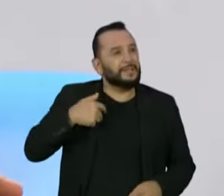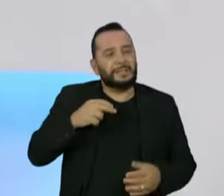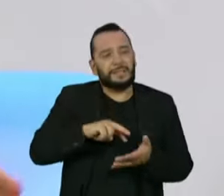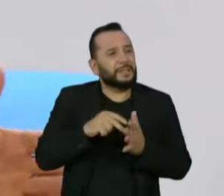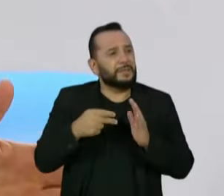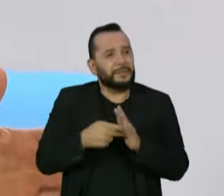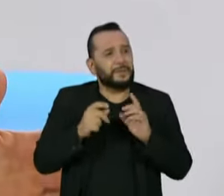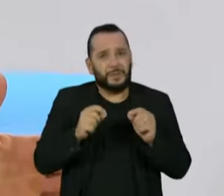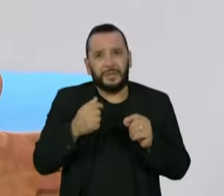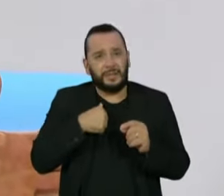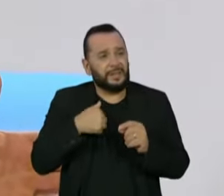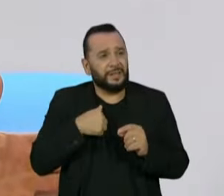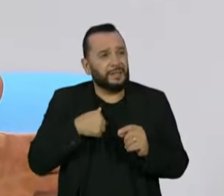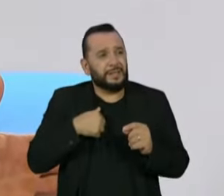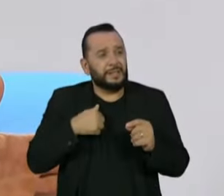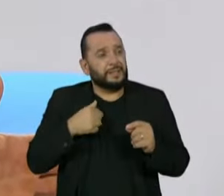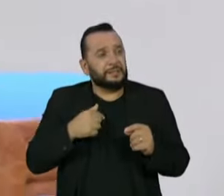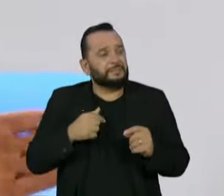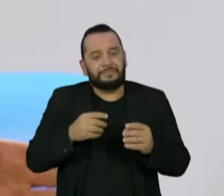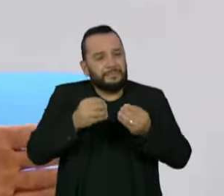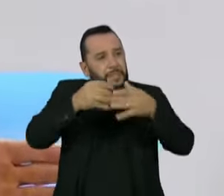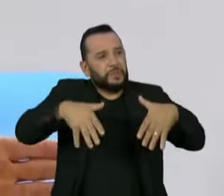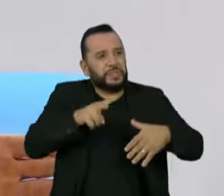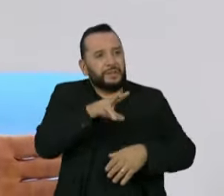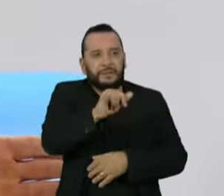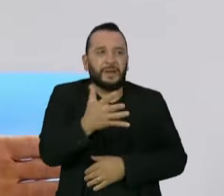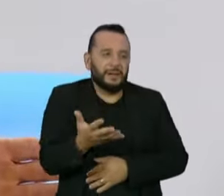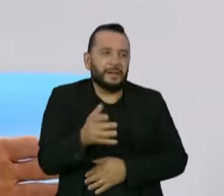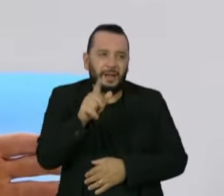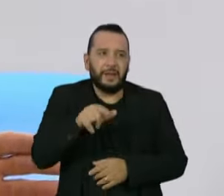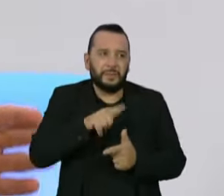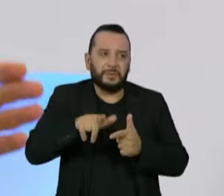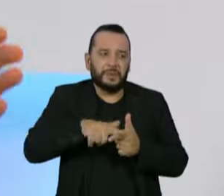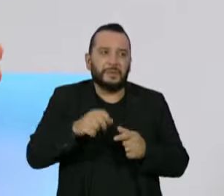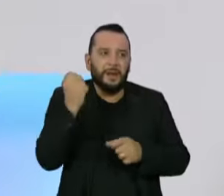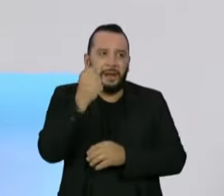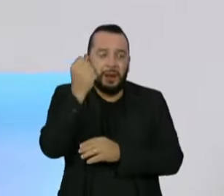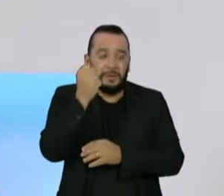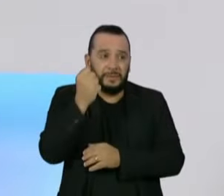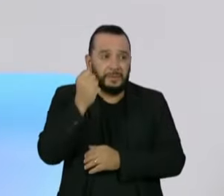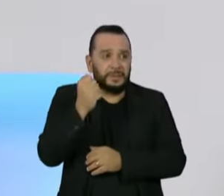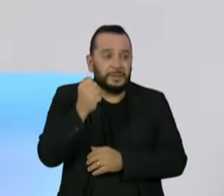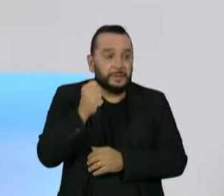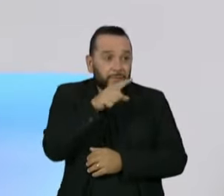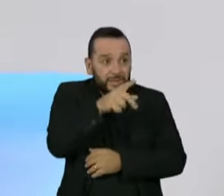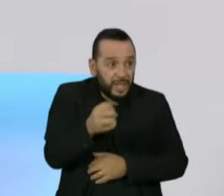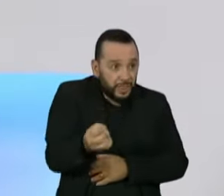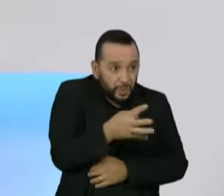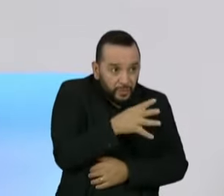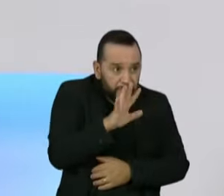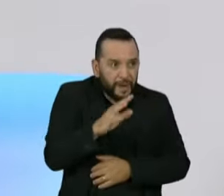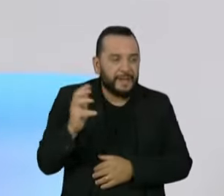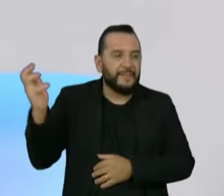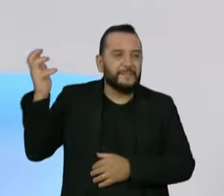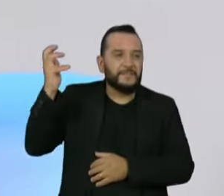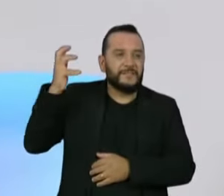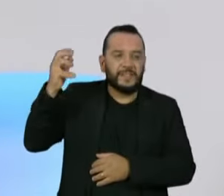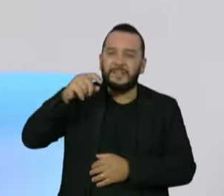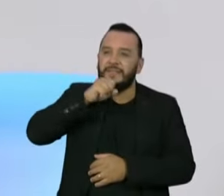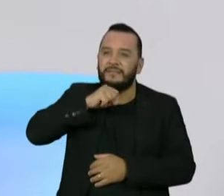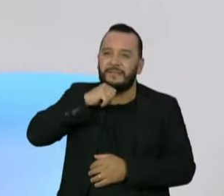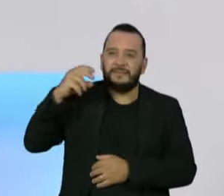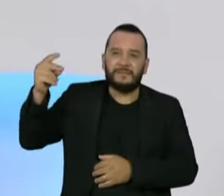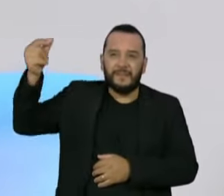meia dúzia, você está trocando seis por cinco. E isso eu acho mais grave. Então, eu acho que isso não vai passar nesse sistema de quarentena.